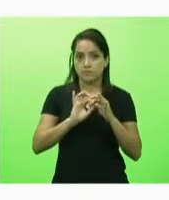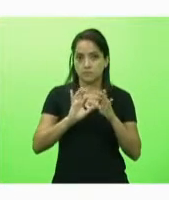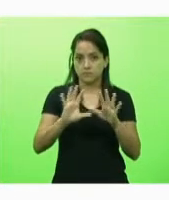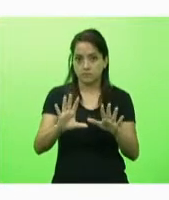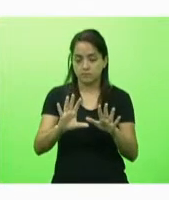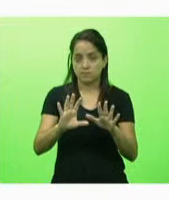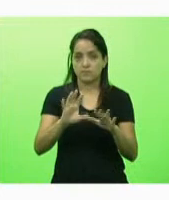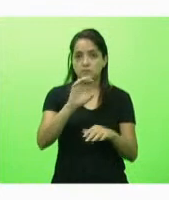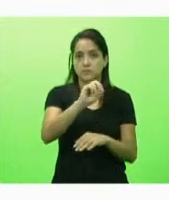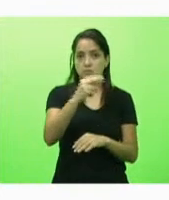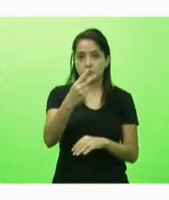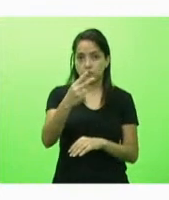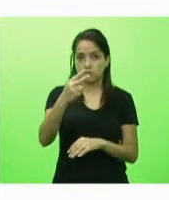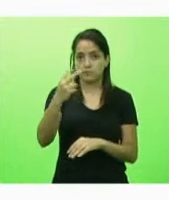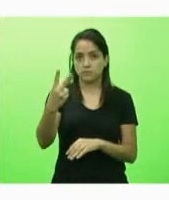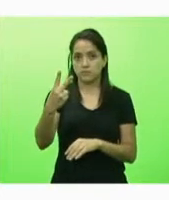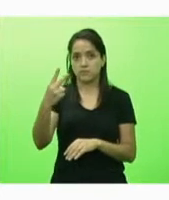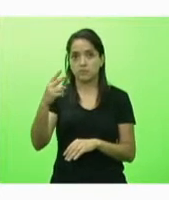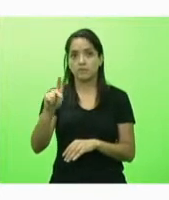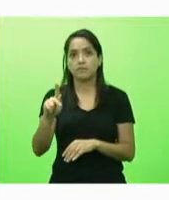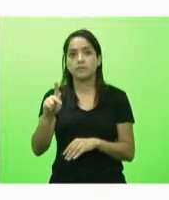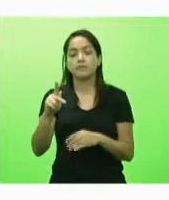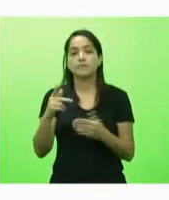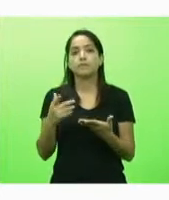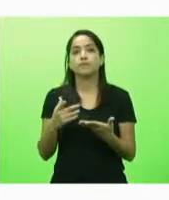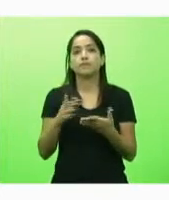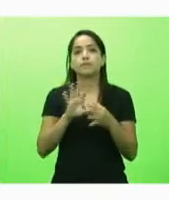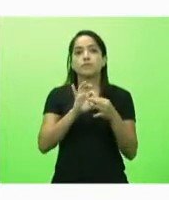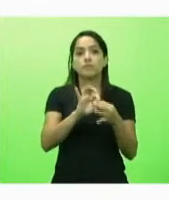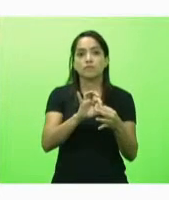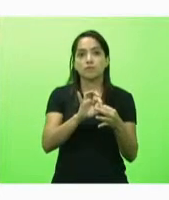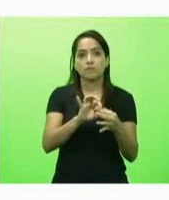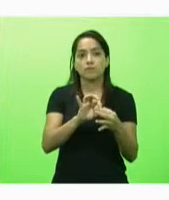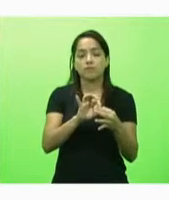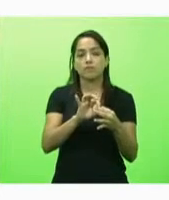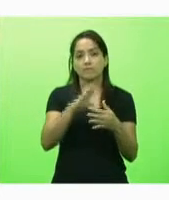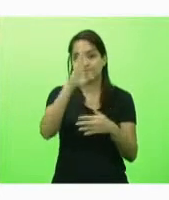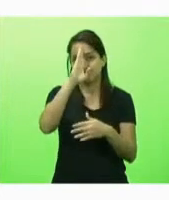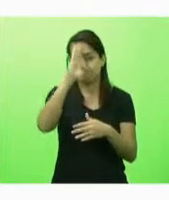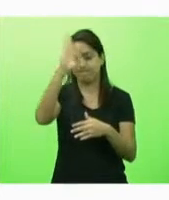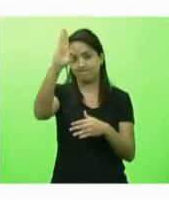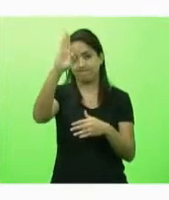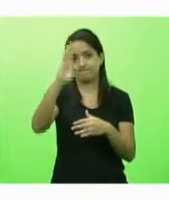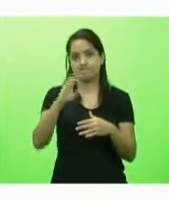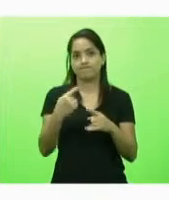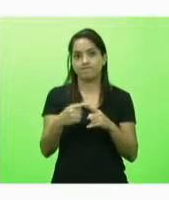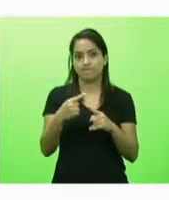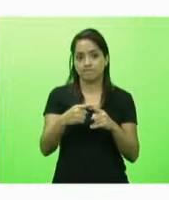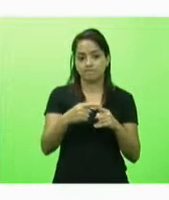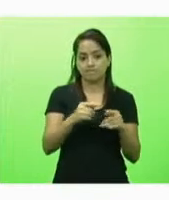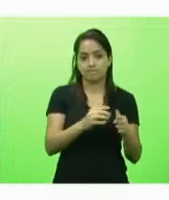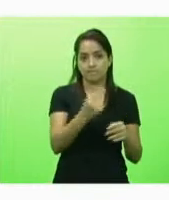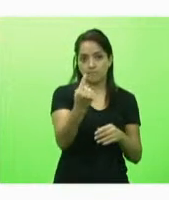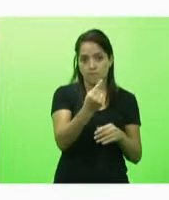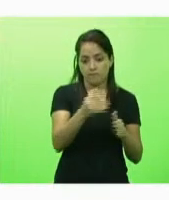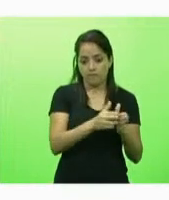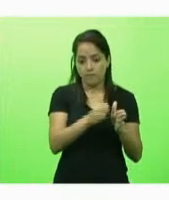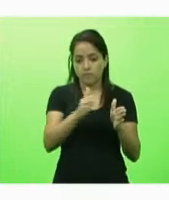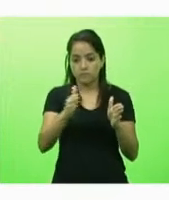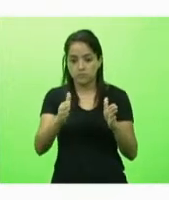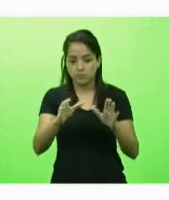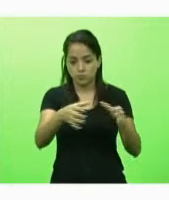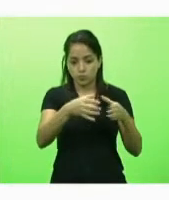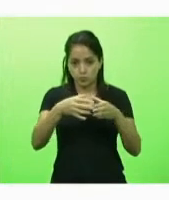0203 então elas chancelam a prioridade das prioridades porque a fase 1 ela colocava os grupos